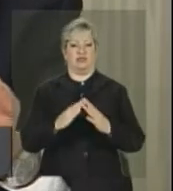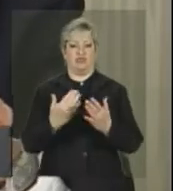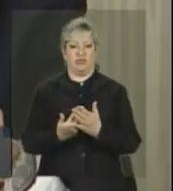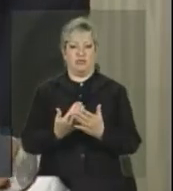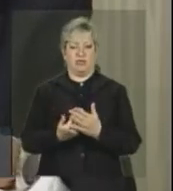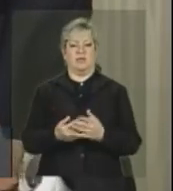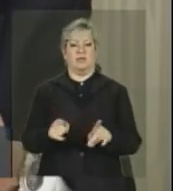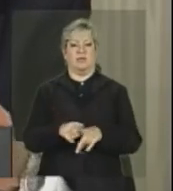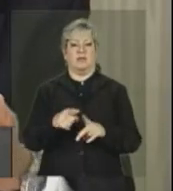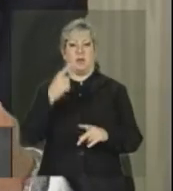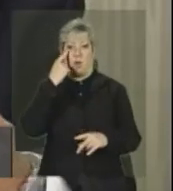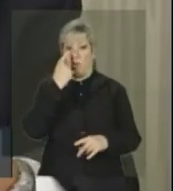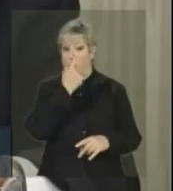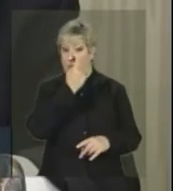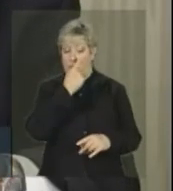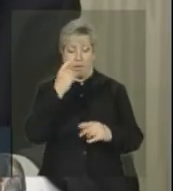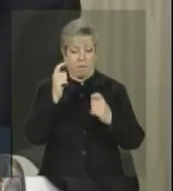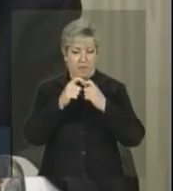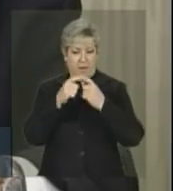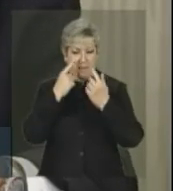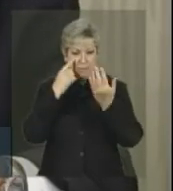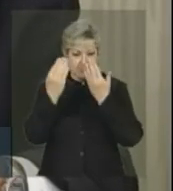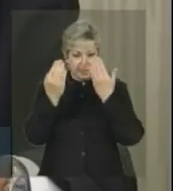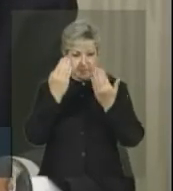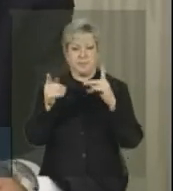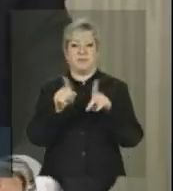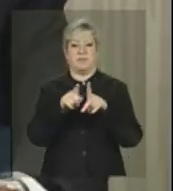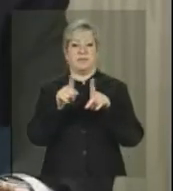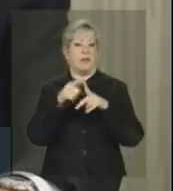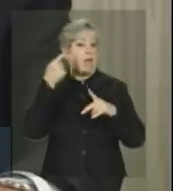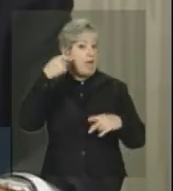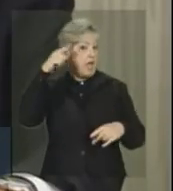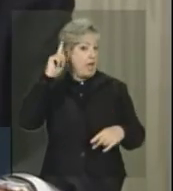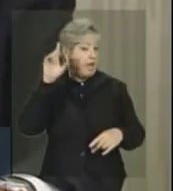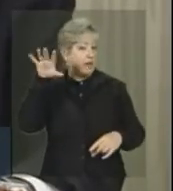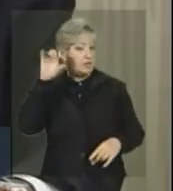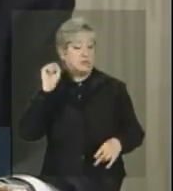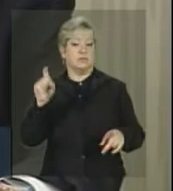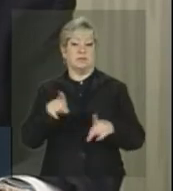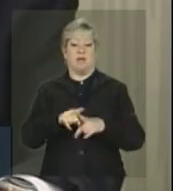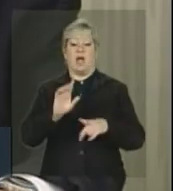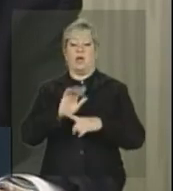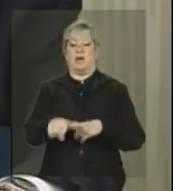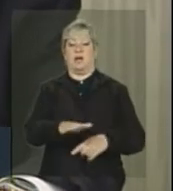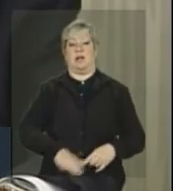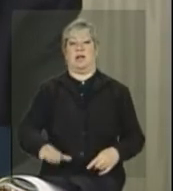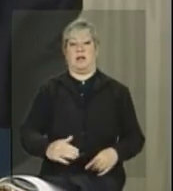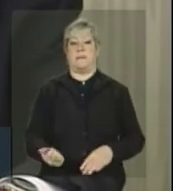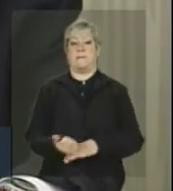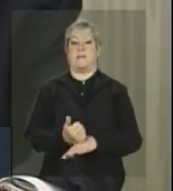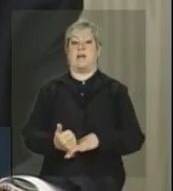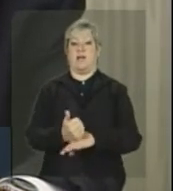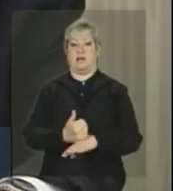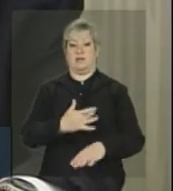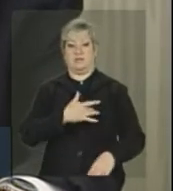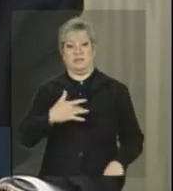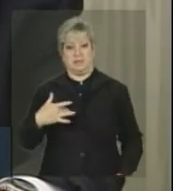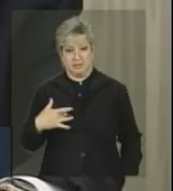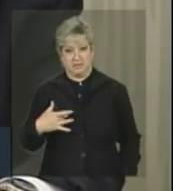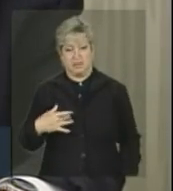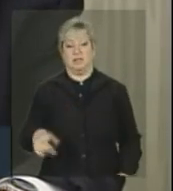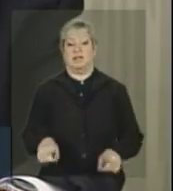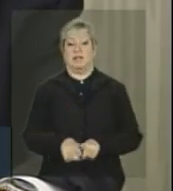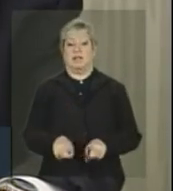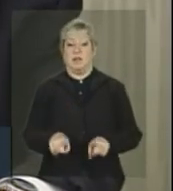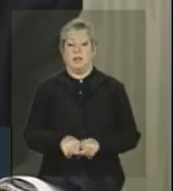oftalmológica, auditiva, que pode ser decisivo, inclusive, para a evolução dessa criança. Ou seja, além do esforço da